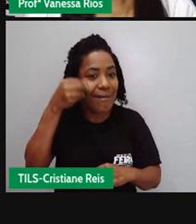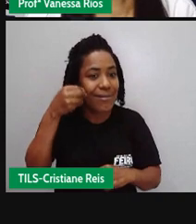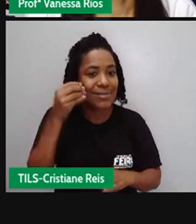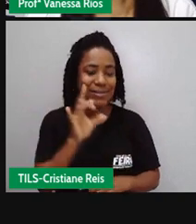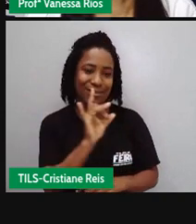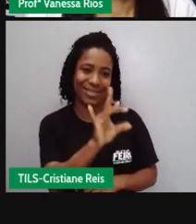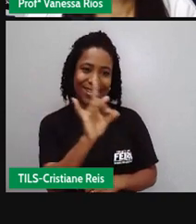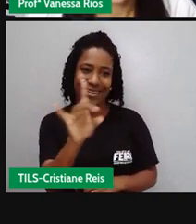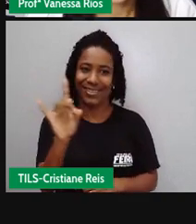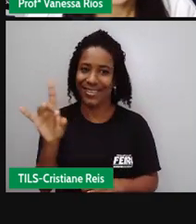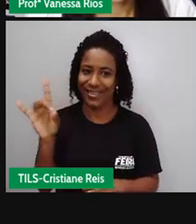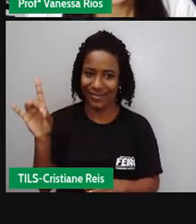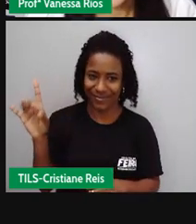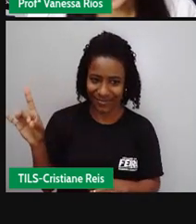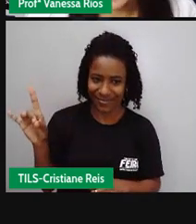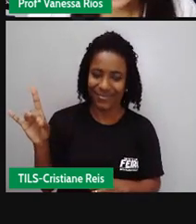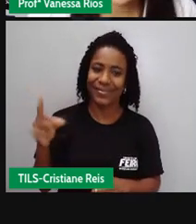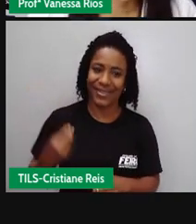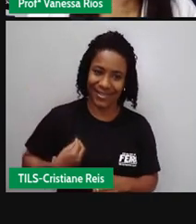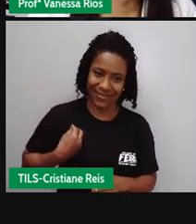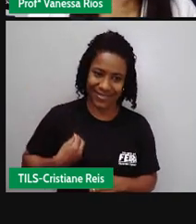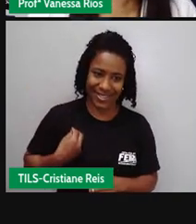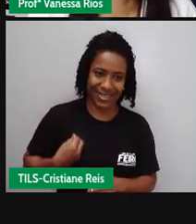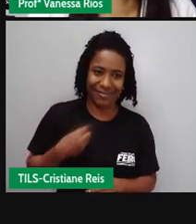cada um já teve na vida